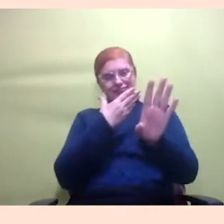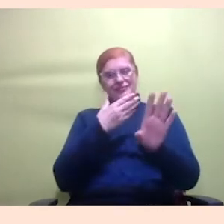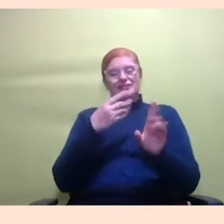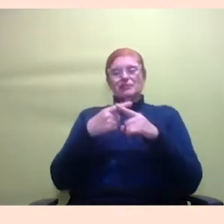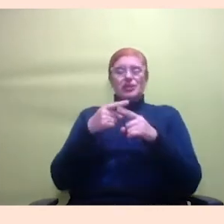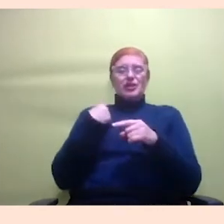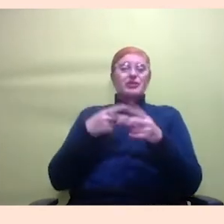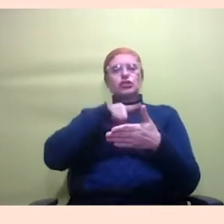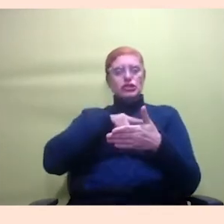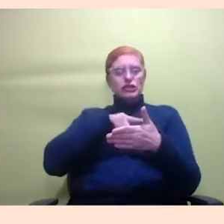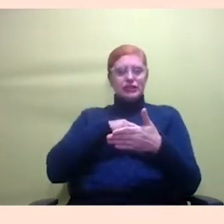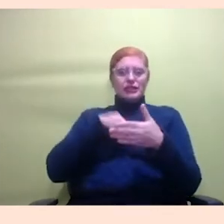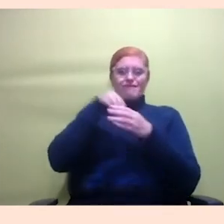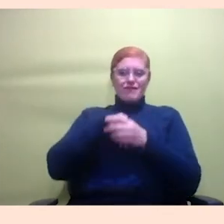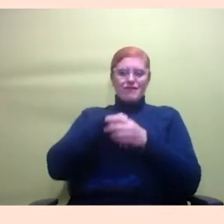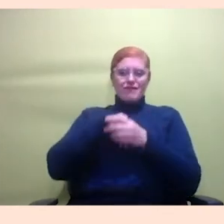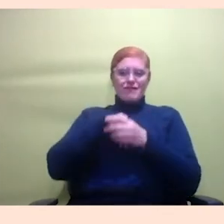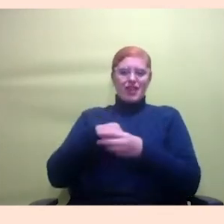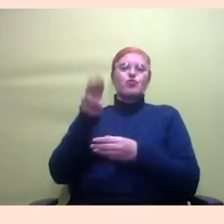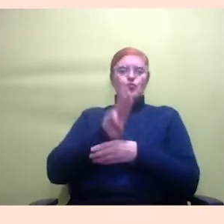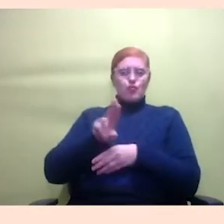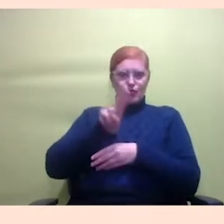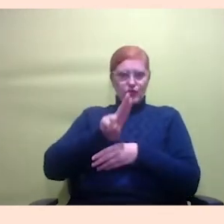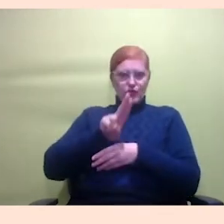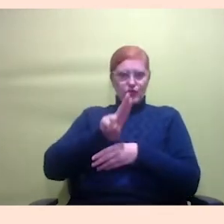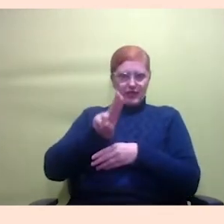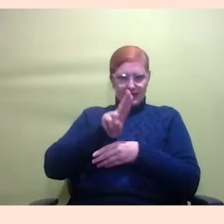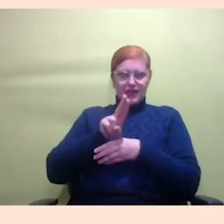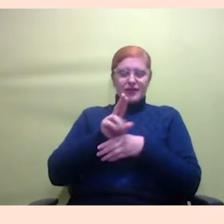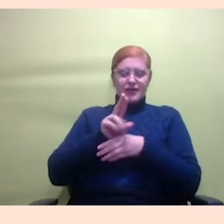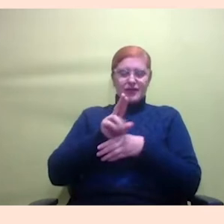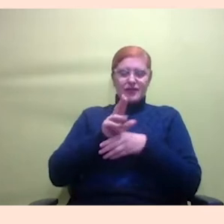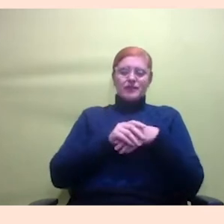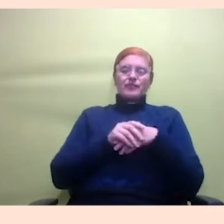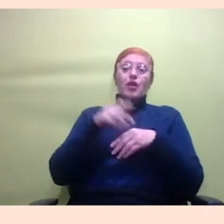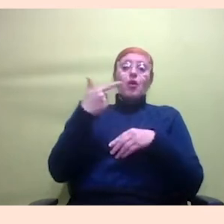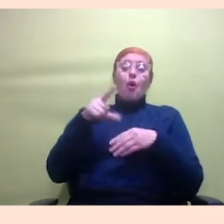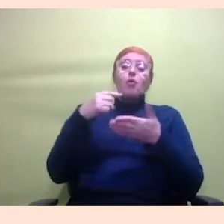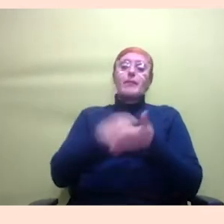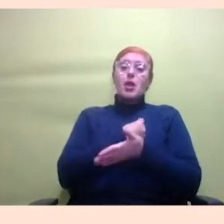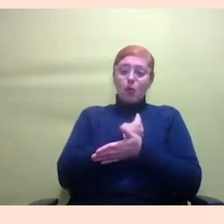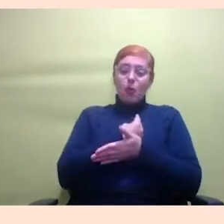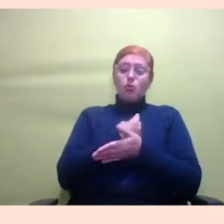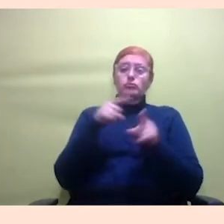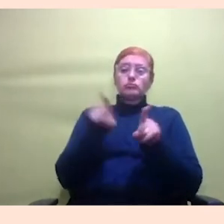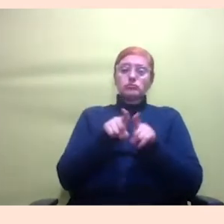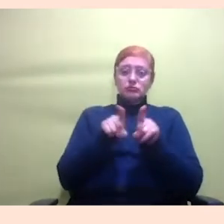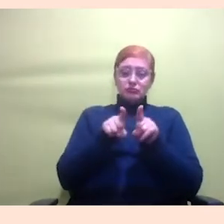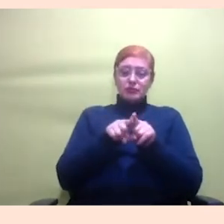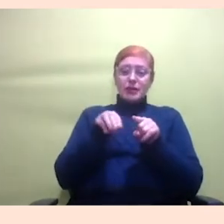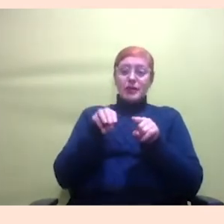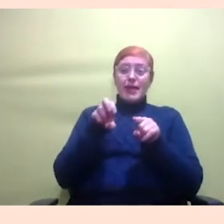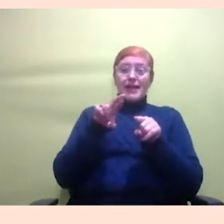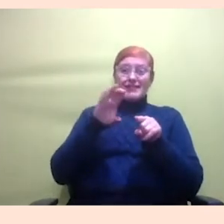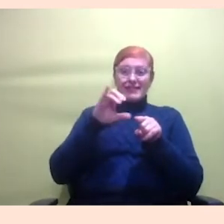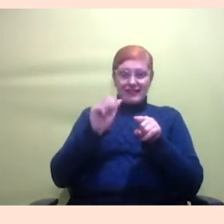aí tem uma outra pergunta aqui de Mércia Alves Mércia é coleguinha do SOS Corpo ela pergunta para